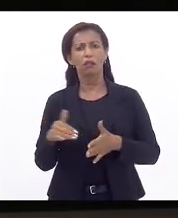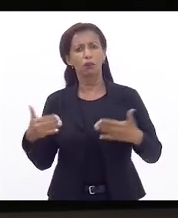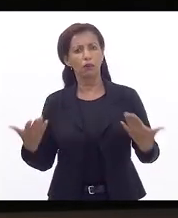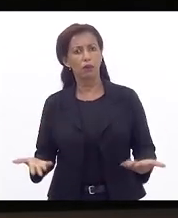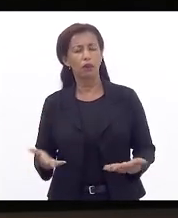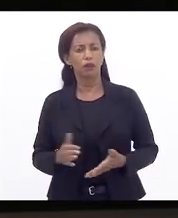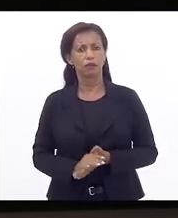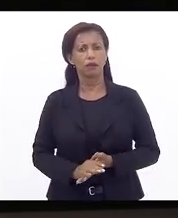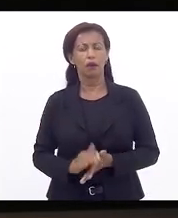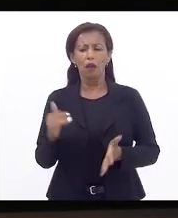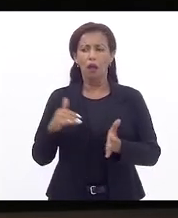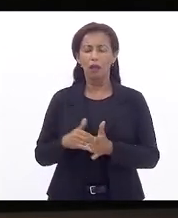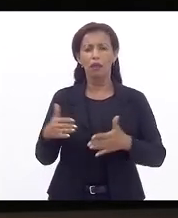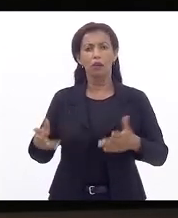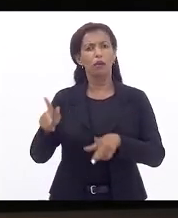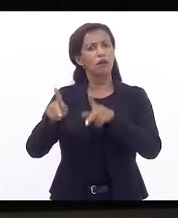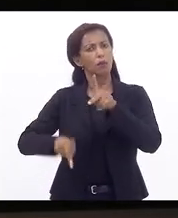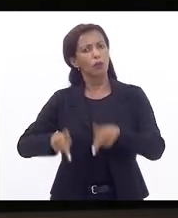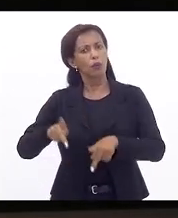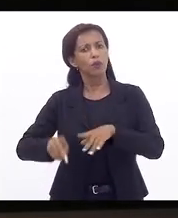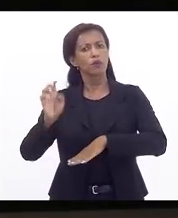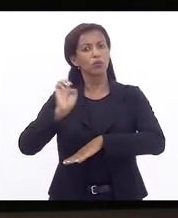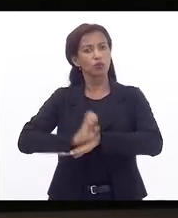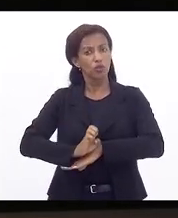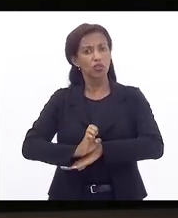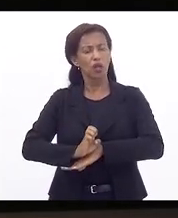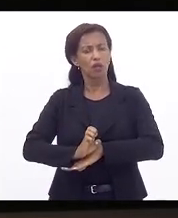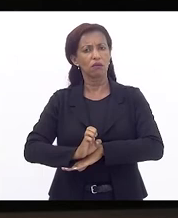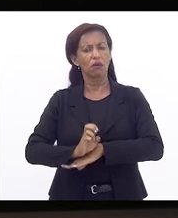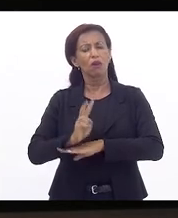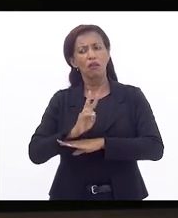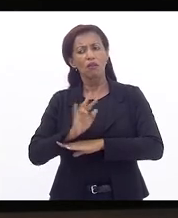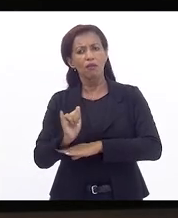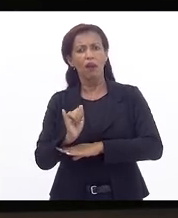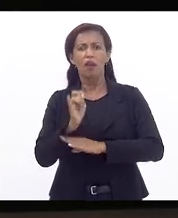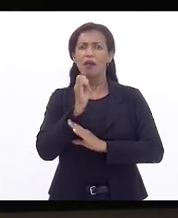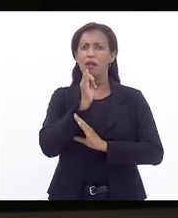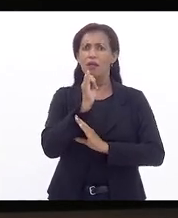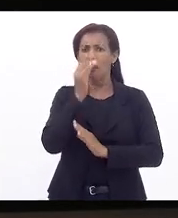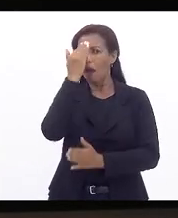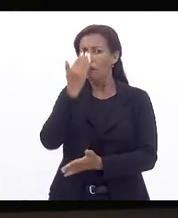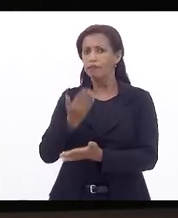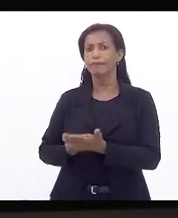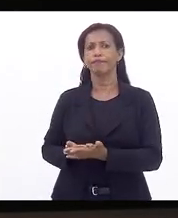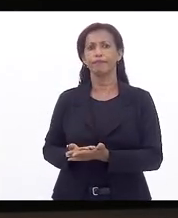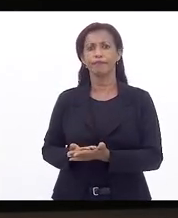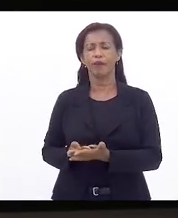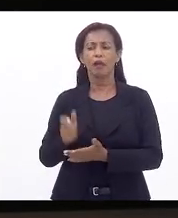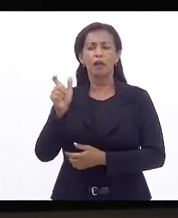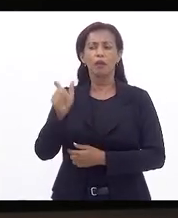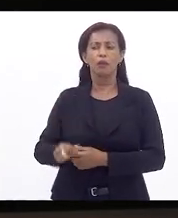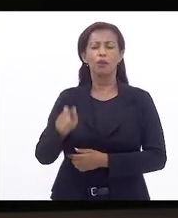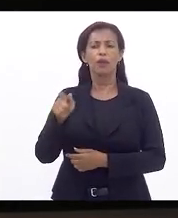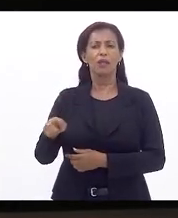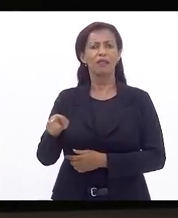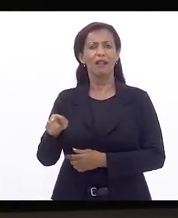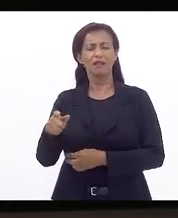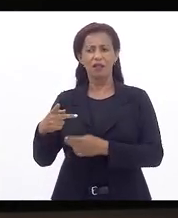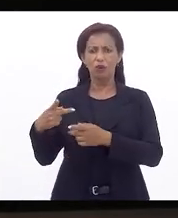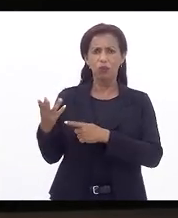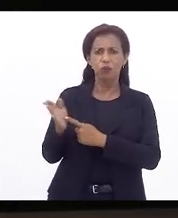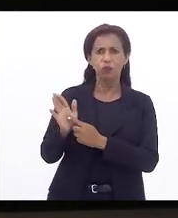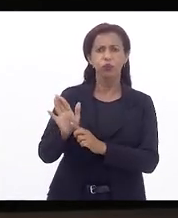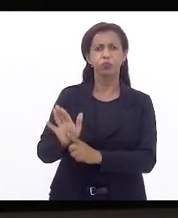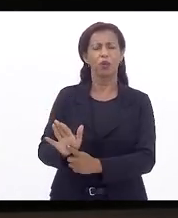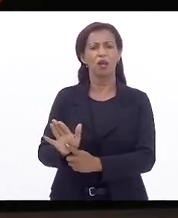até quando a população do Estado do Rio de Janeiro vai, por exemplo, acreditar que aquilo que está sendo colocado